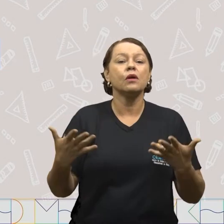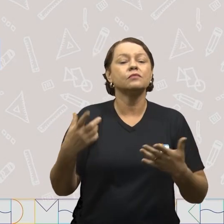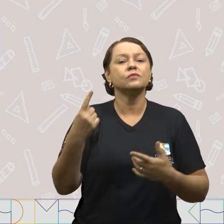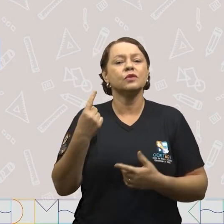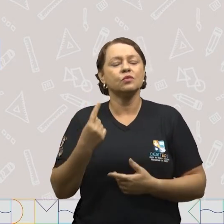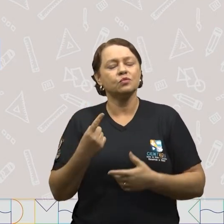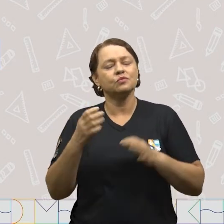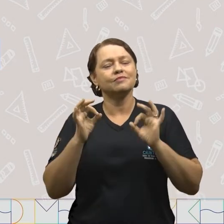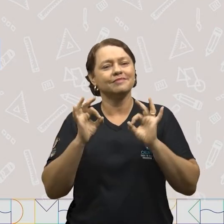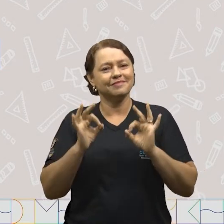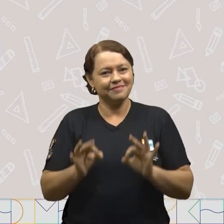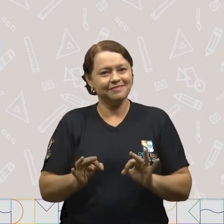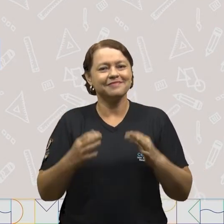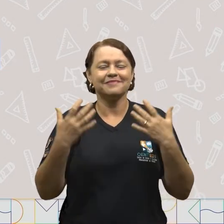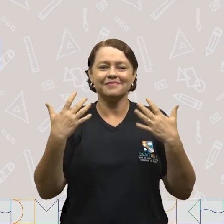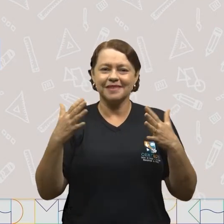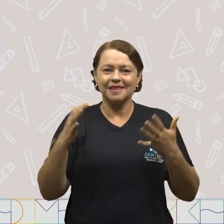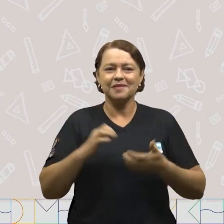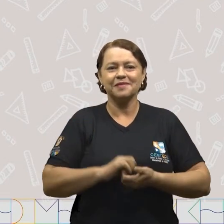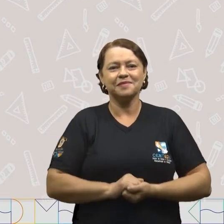um. Muito bem.